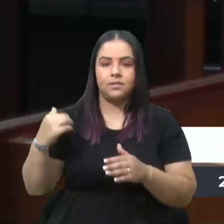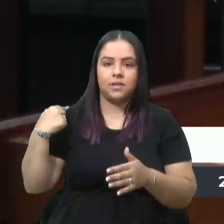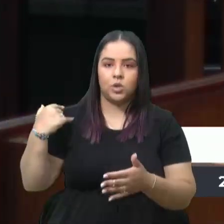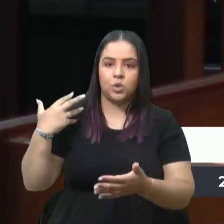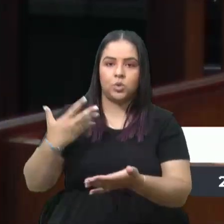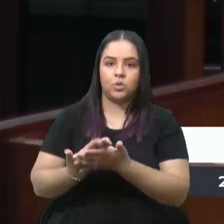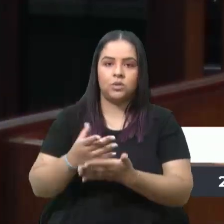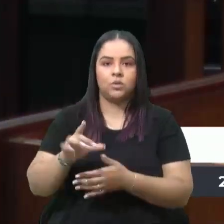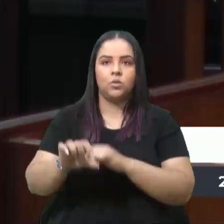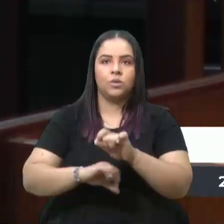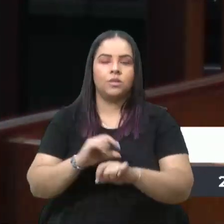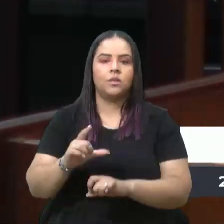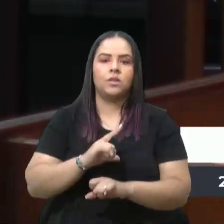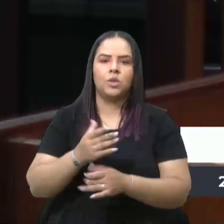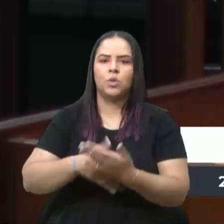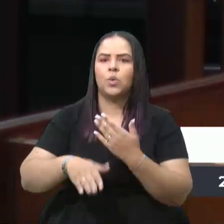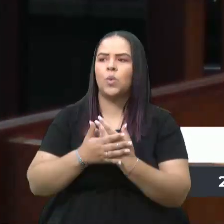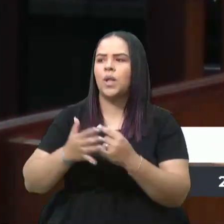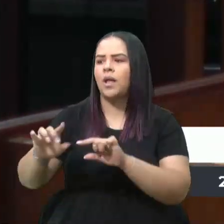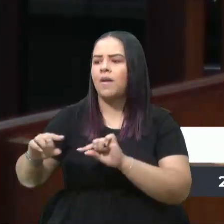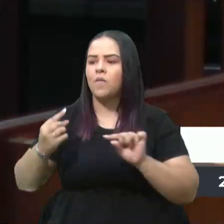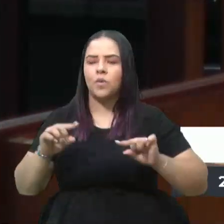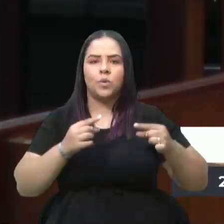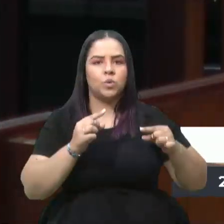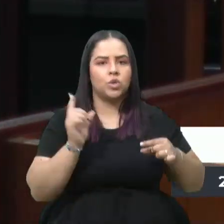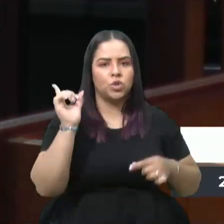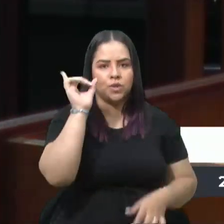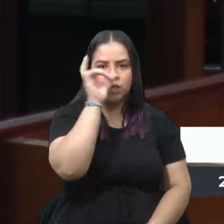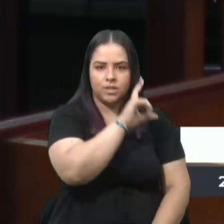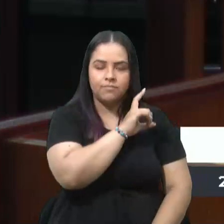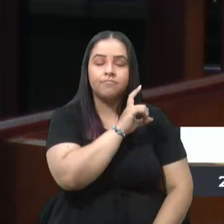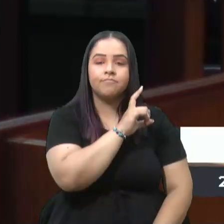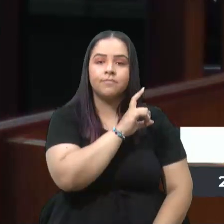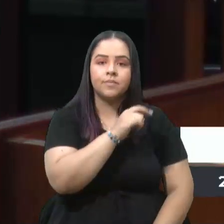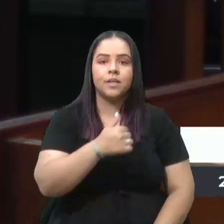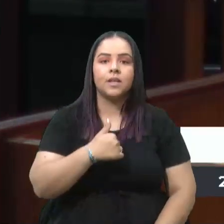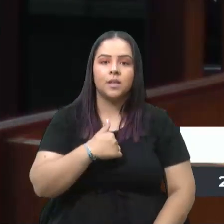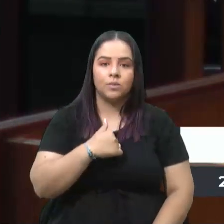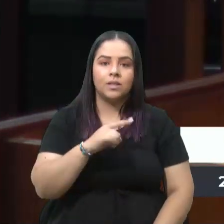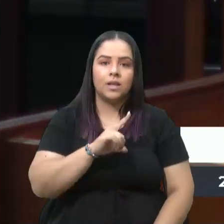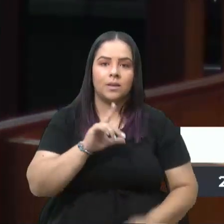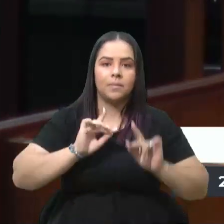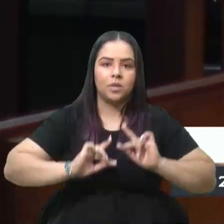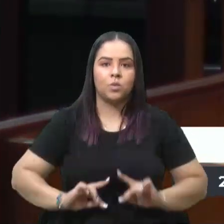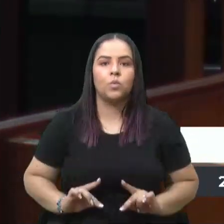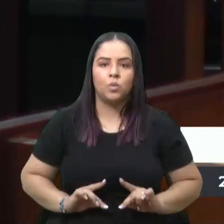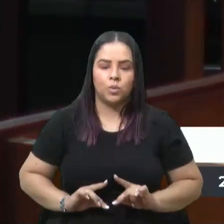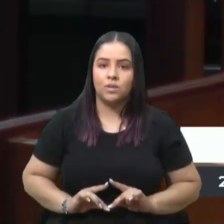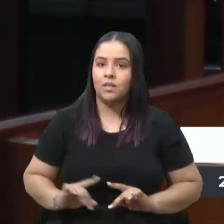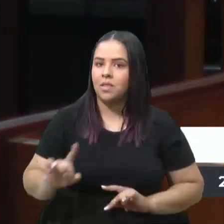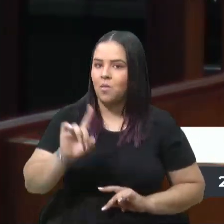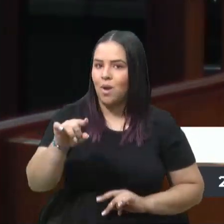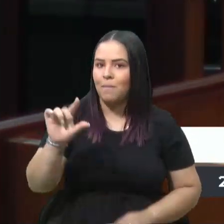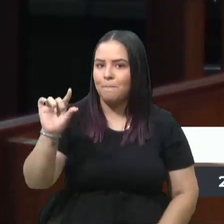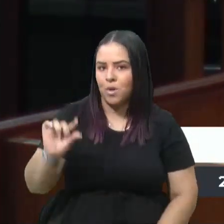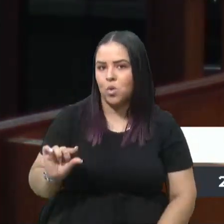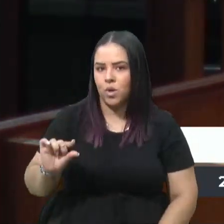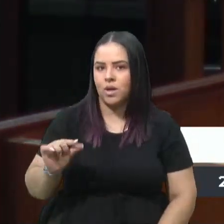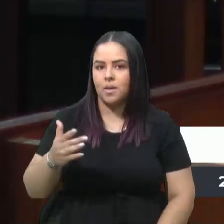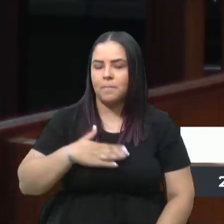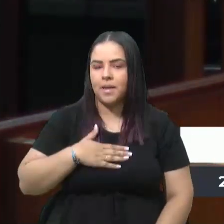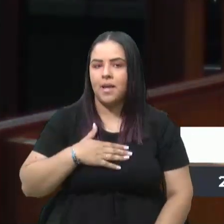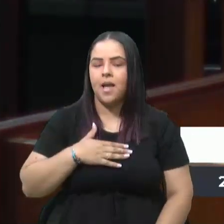afrontando todos os desafios e dificuldades, eu tive pessoas, e não foram poucas, que me